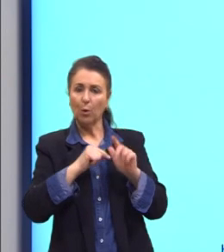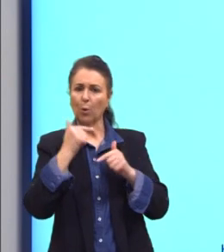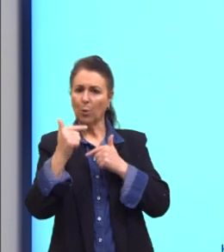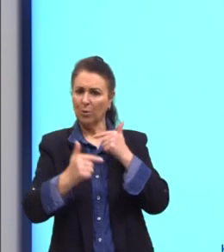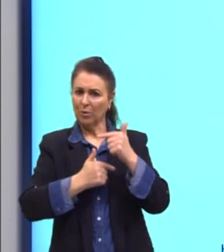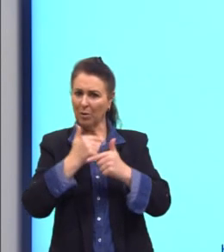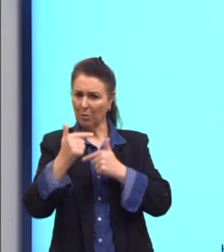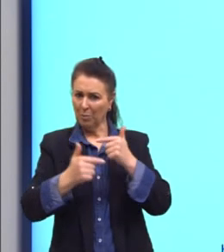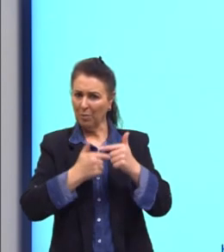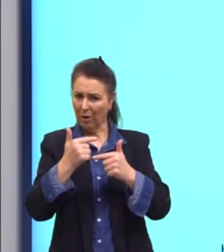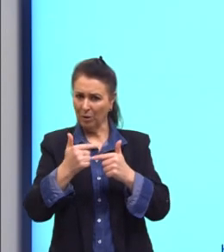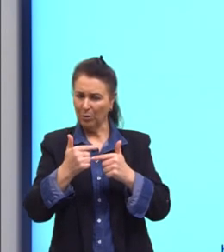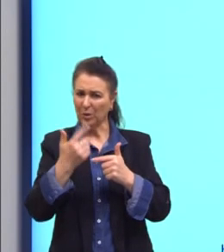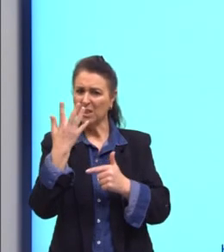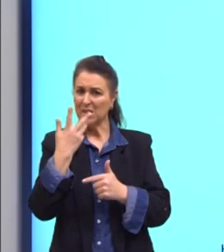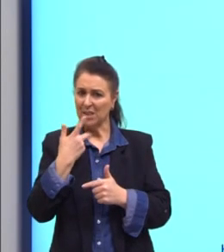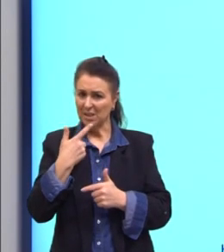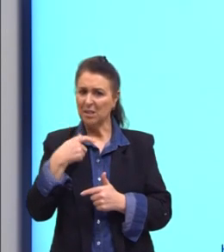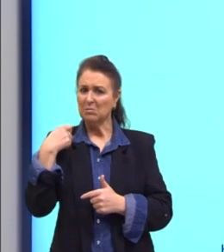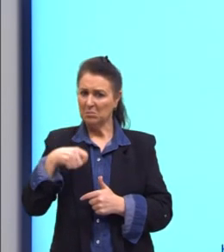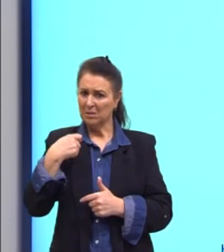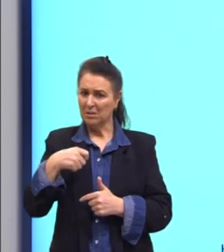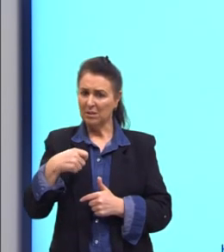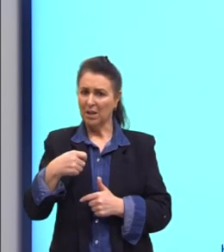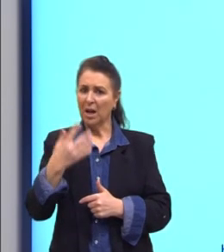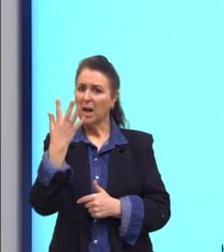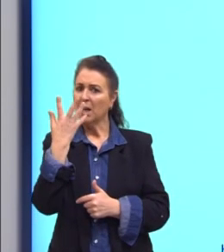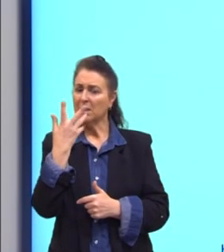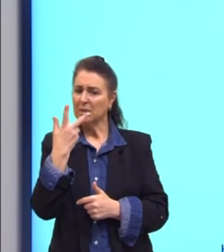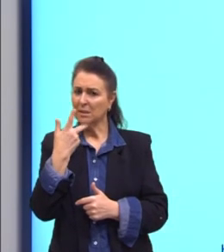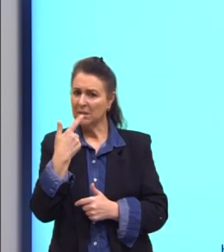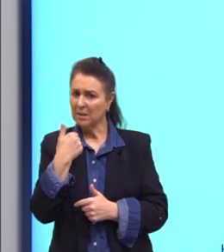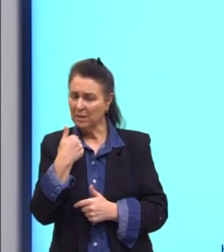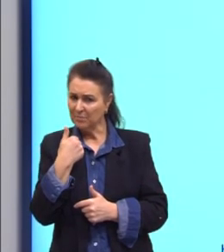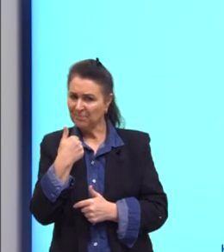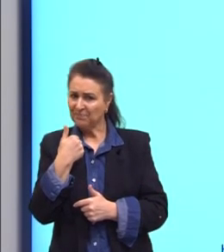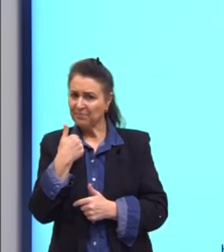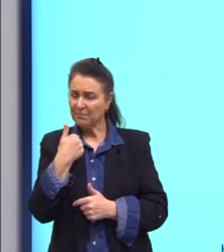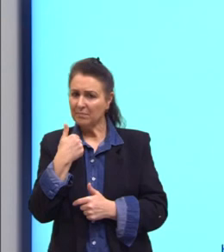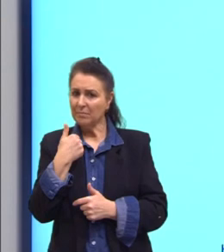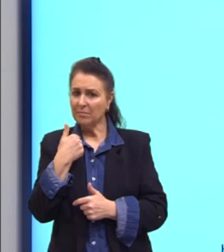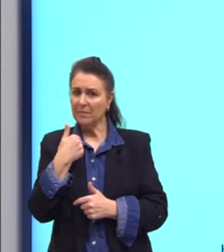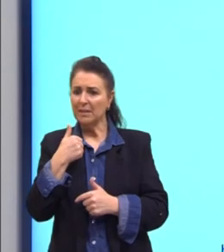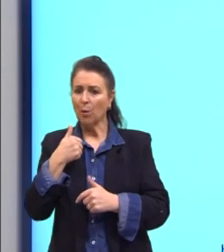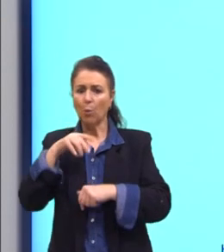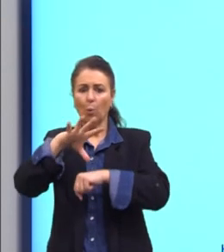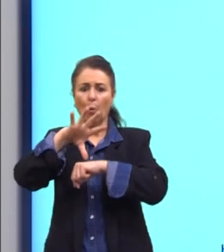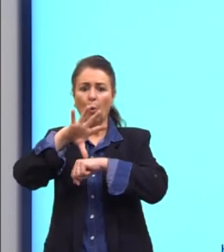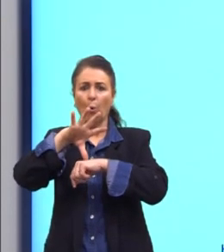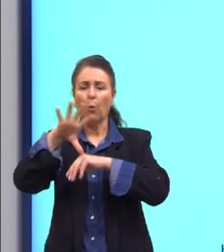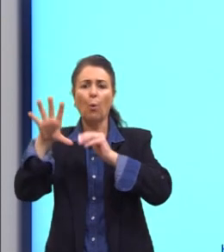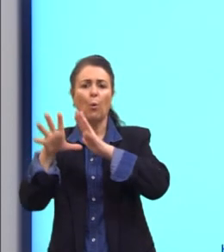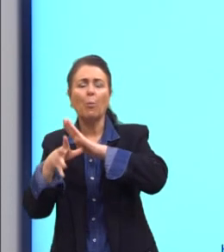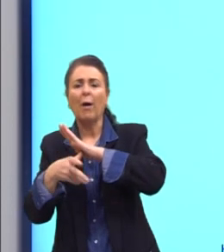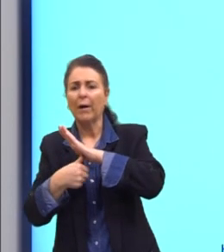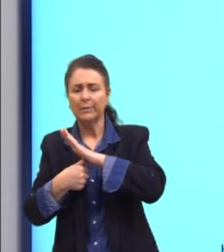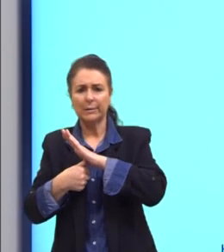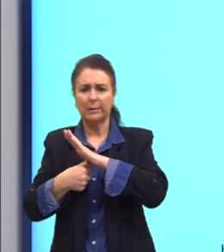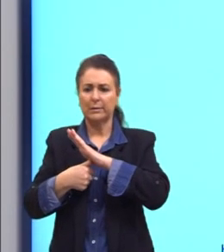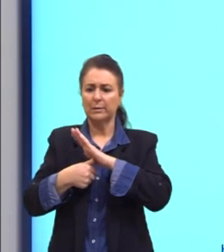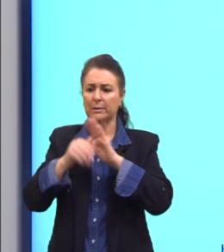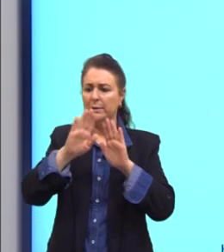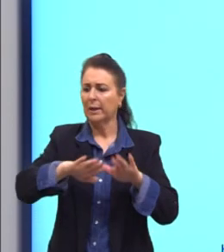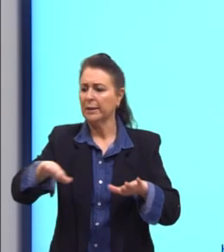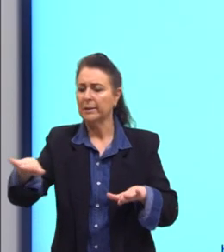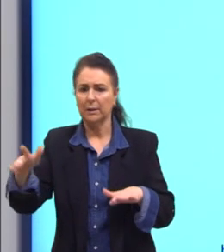é mal necessário? Não. Que as crianças são tratadas? Não. Elas são roubadas da sua infância. Então,